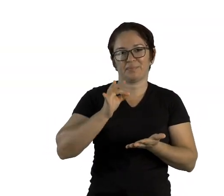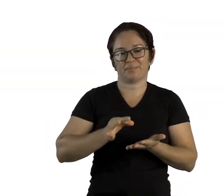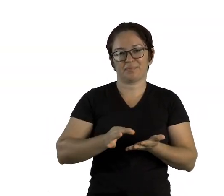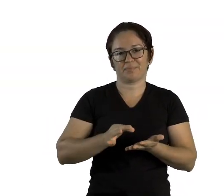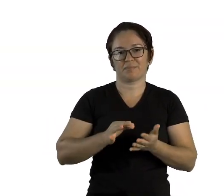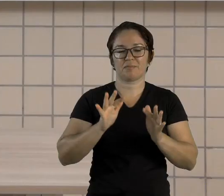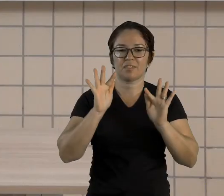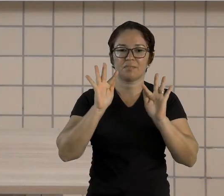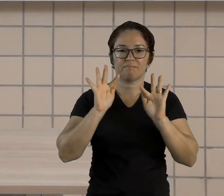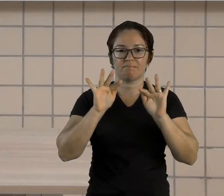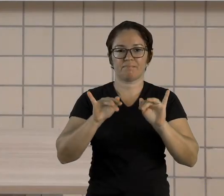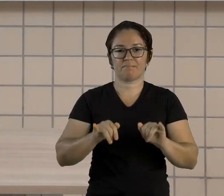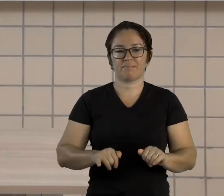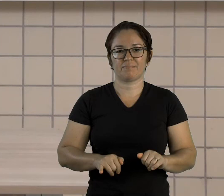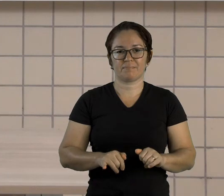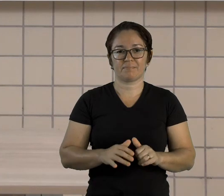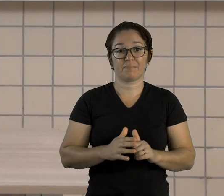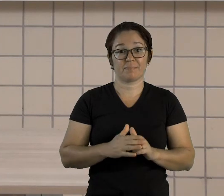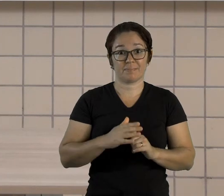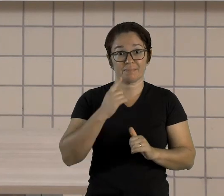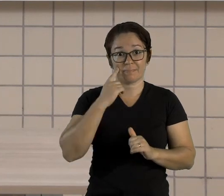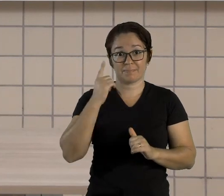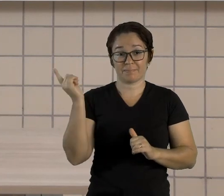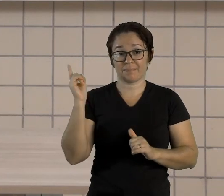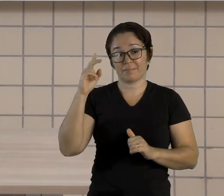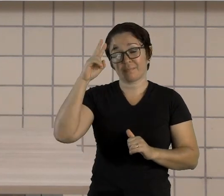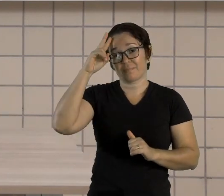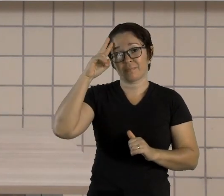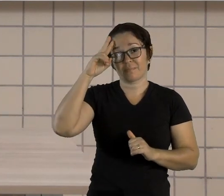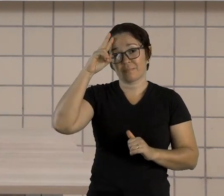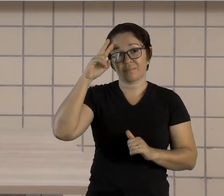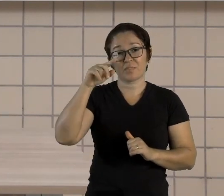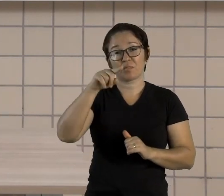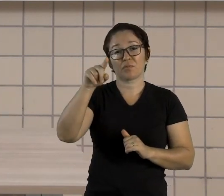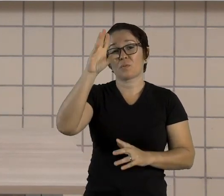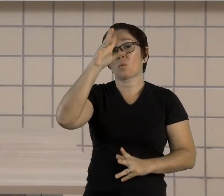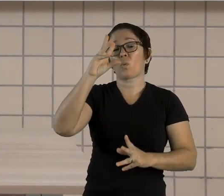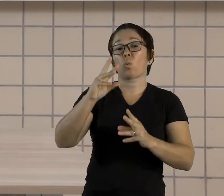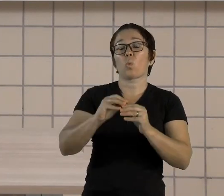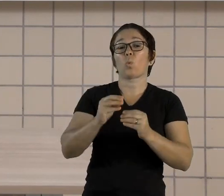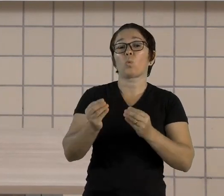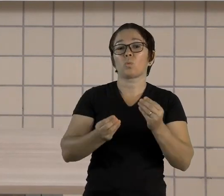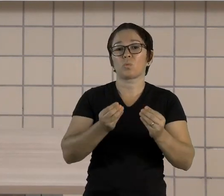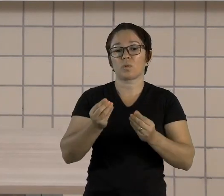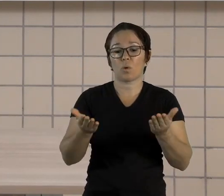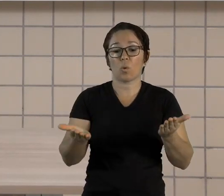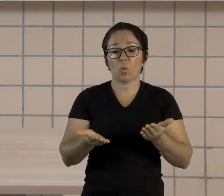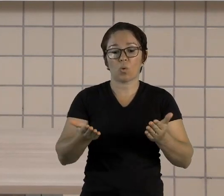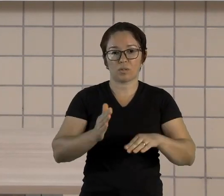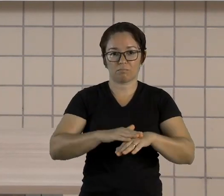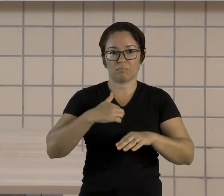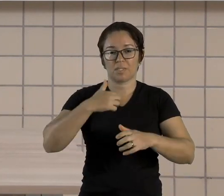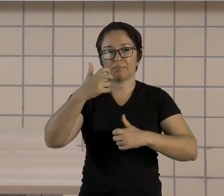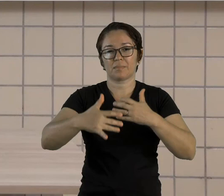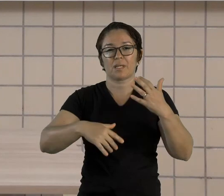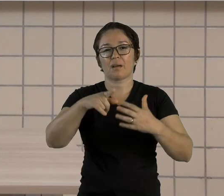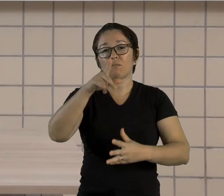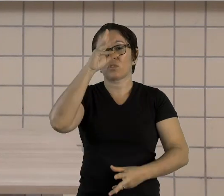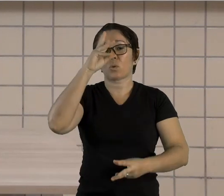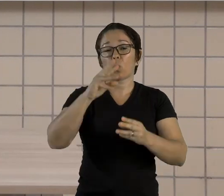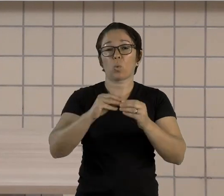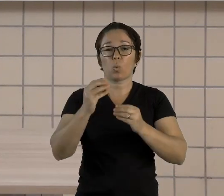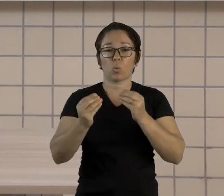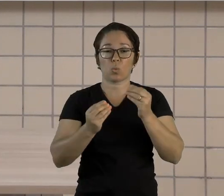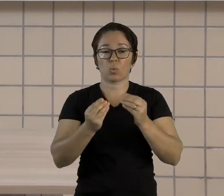Fim. O que podemos concluir com a nossa aula de hoje? Hoje aprendemos que quando produzimos um texto,